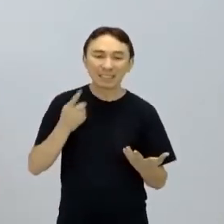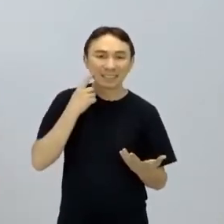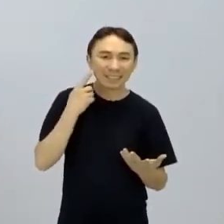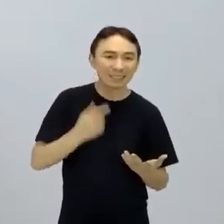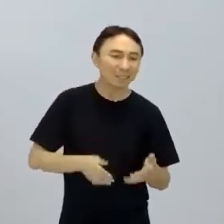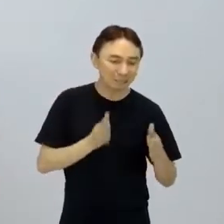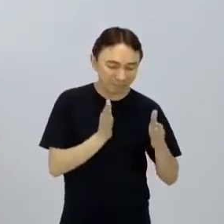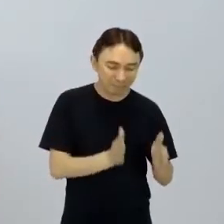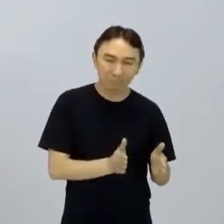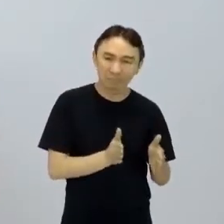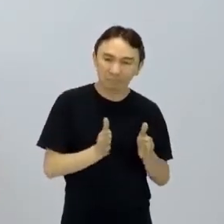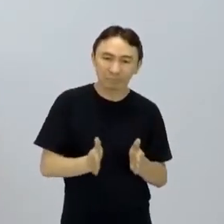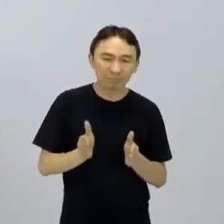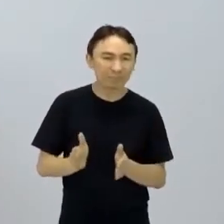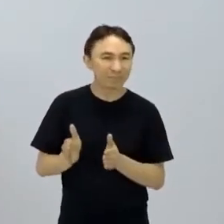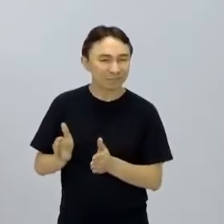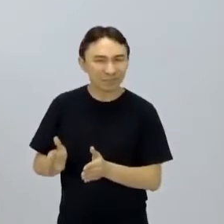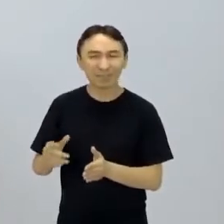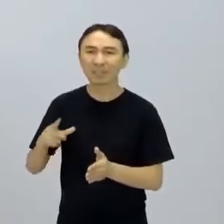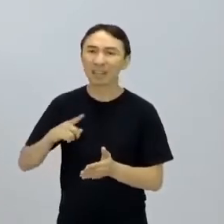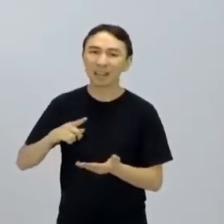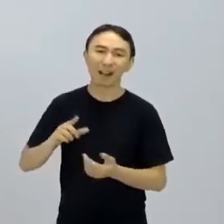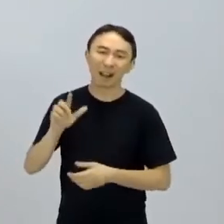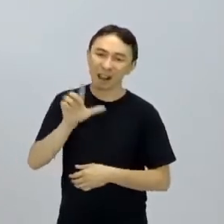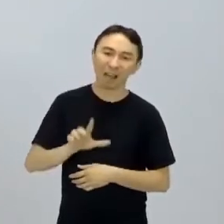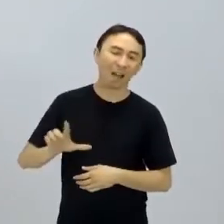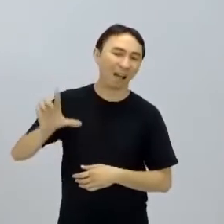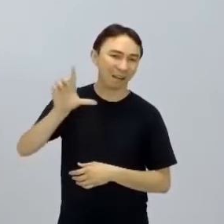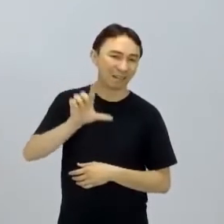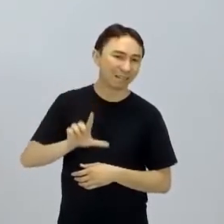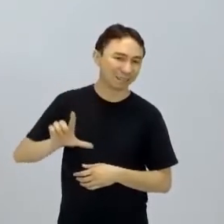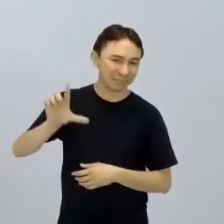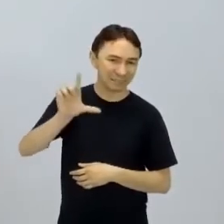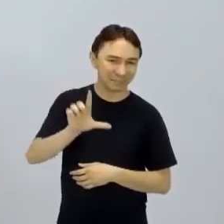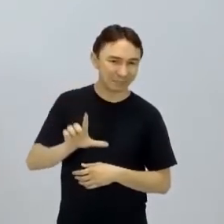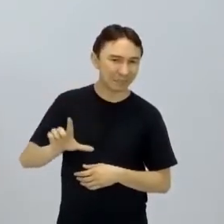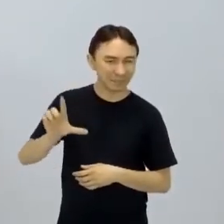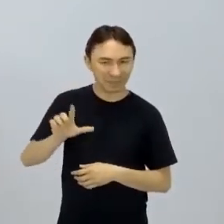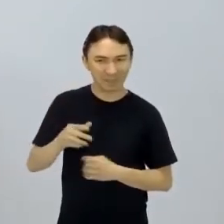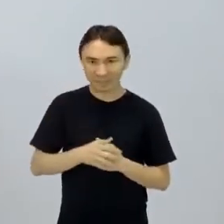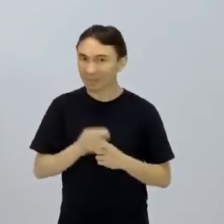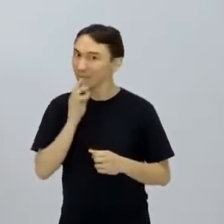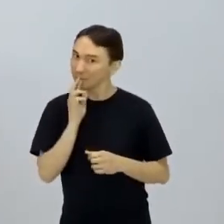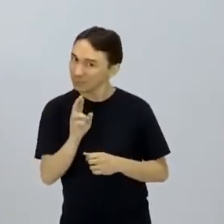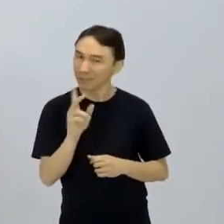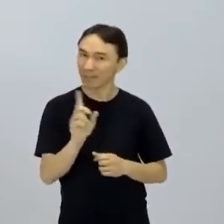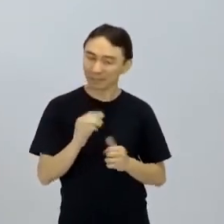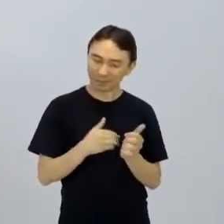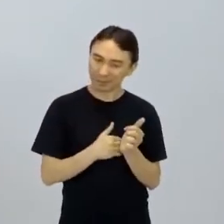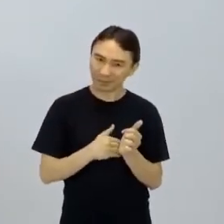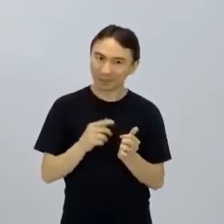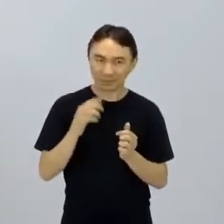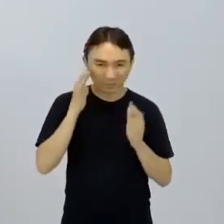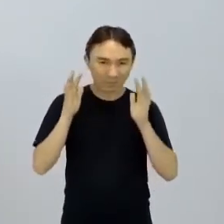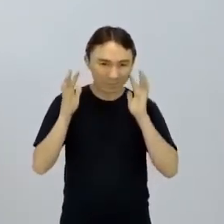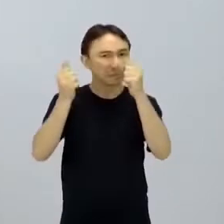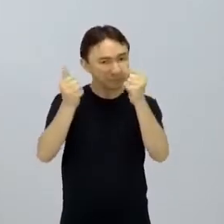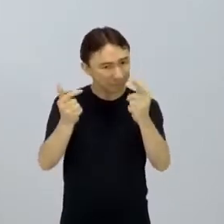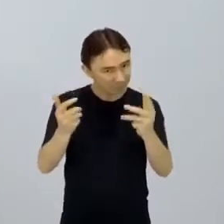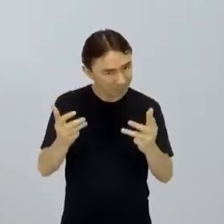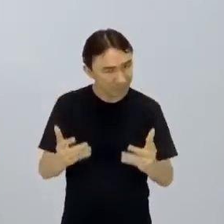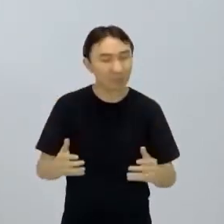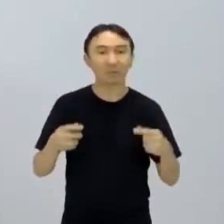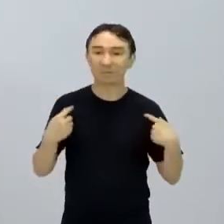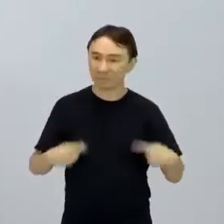escreve numa sequência, vamos dizer assim, lógica? Eu vou dar a resposta aqui, não, vou deixar vocês pensarem aí. Então, A e a B.